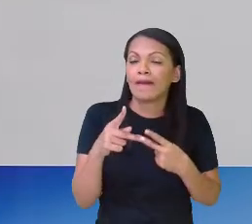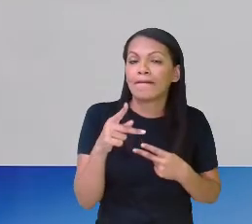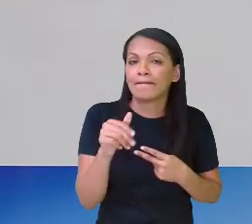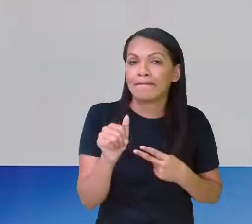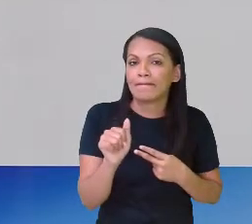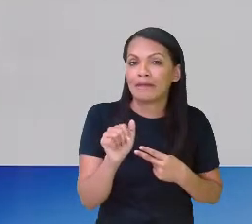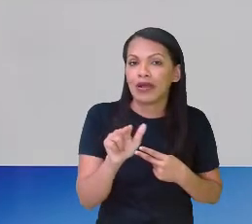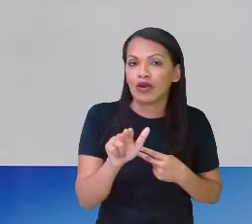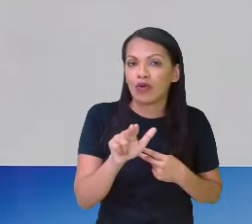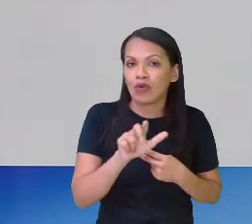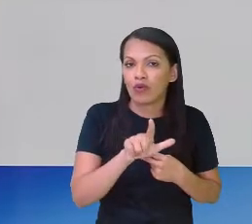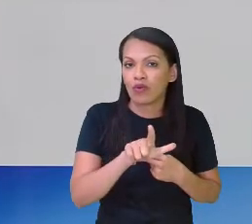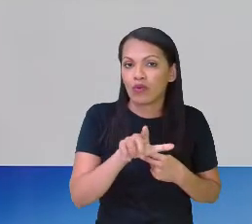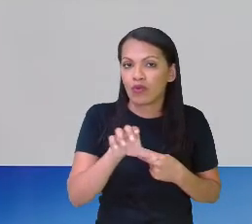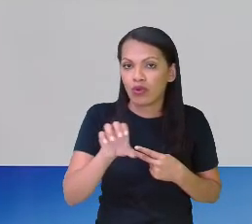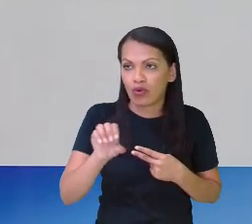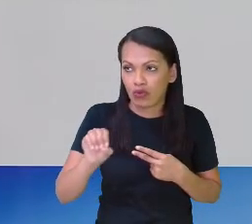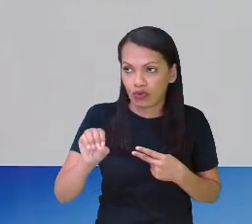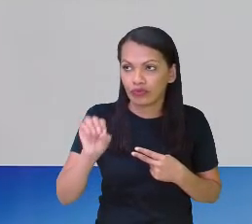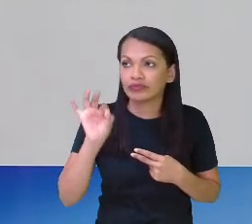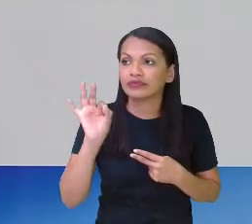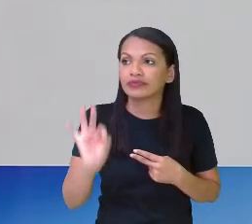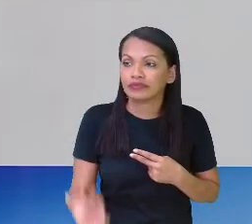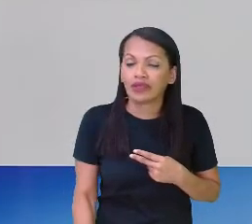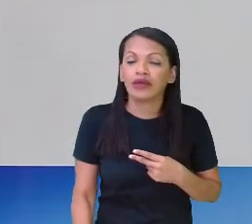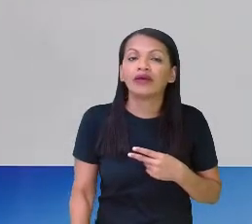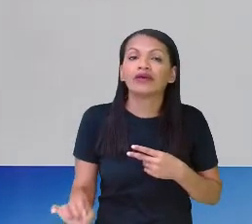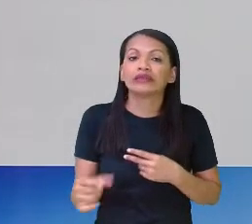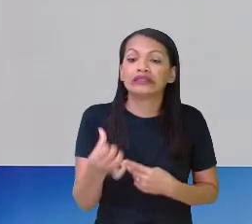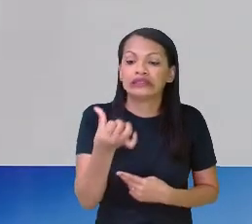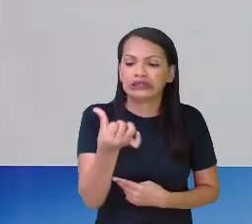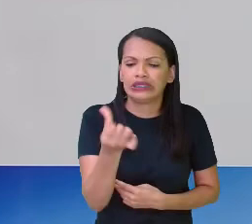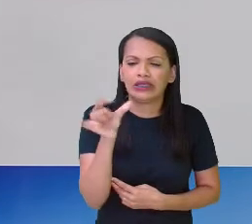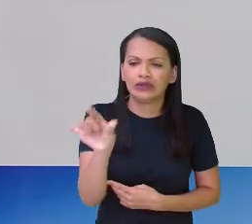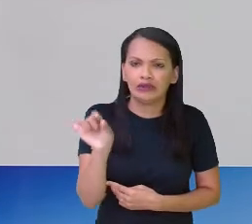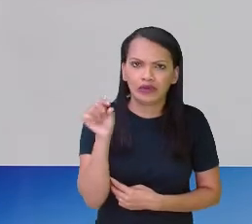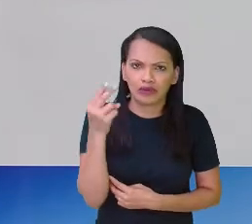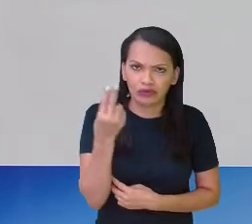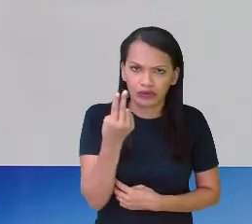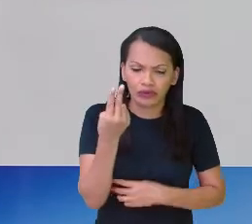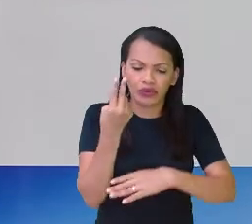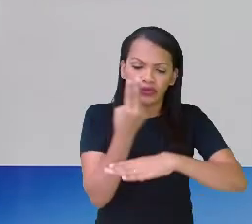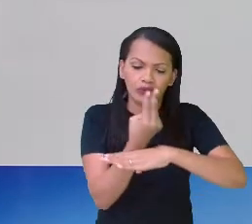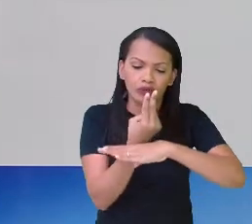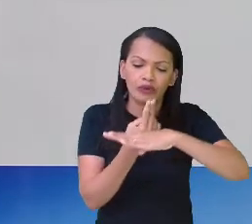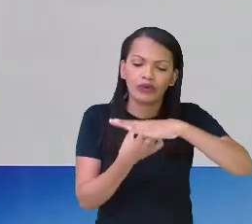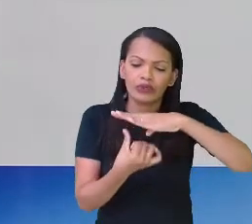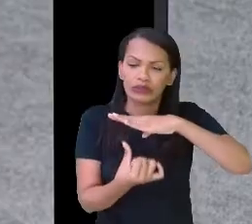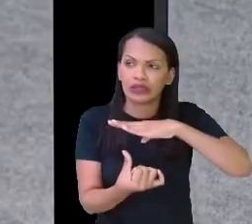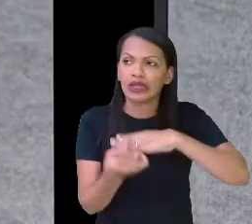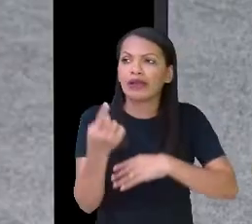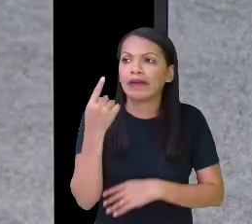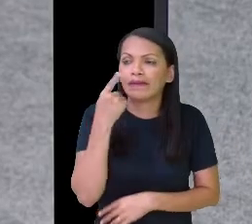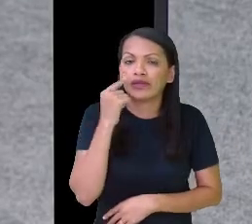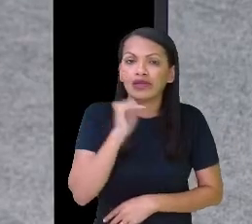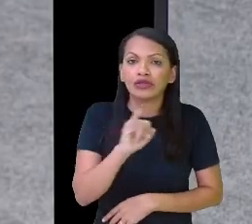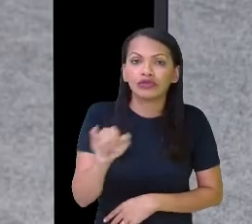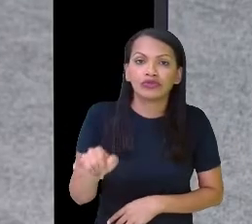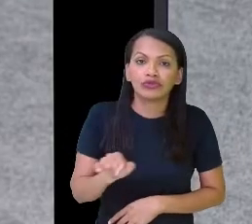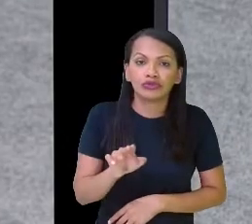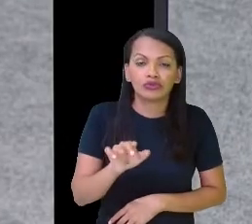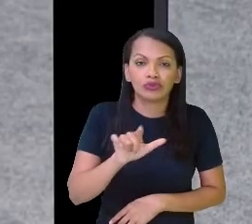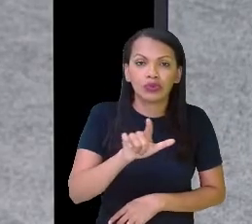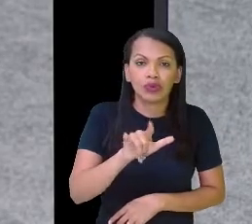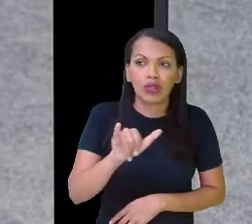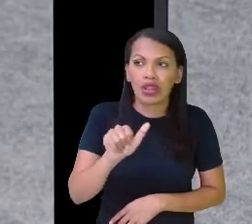dividiu em mais partes e comeu duas. E Júlia comeu três partes das nove. Pode prestar atenção que os